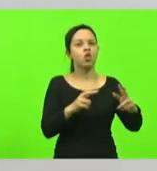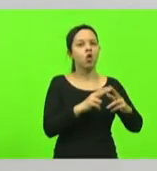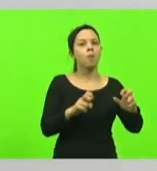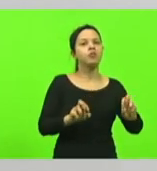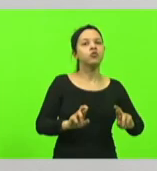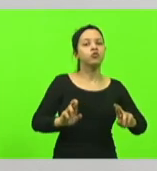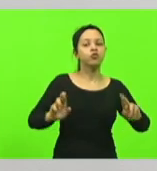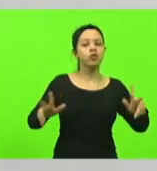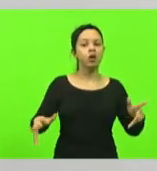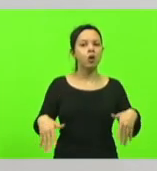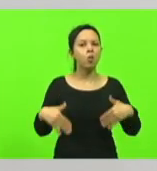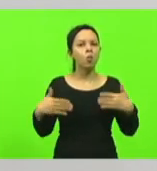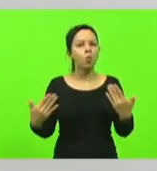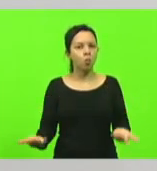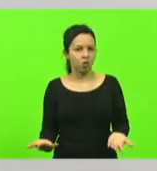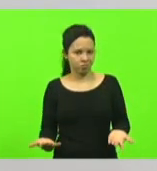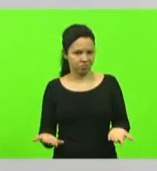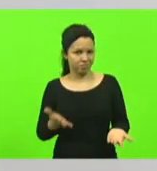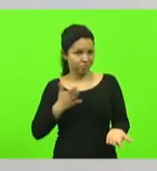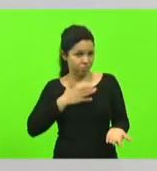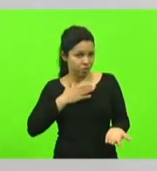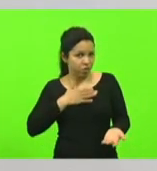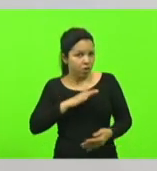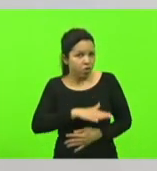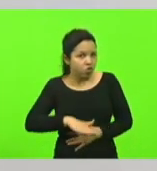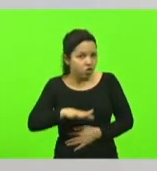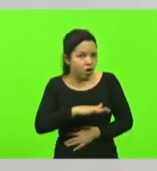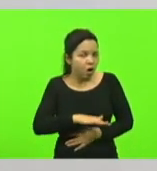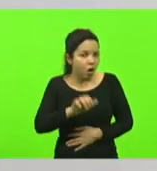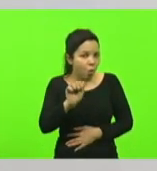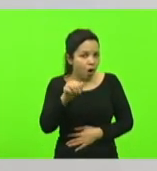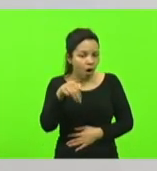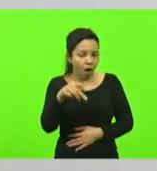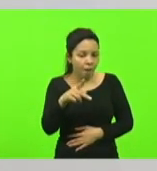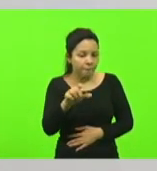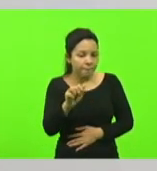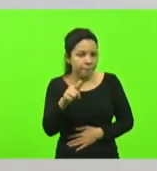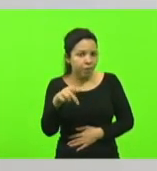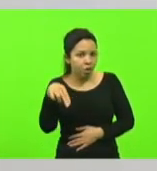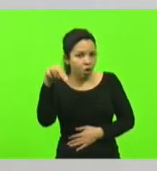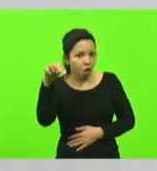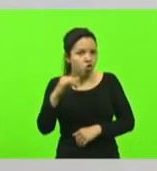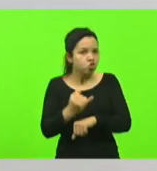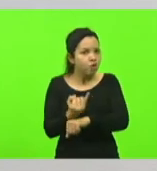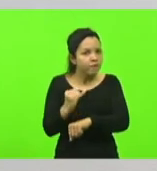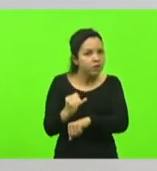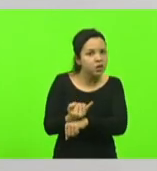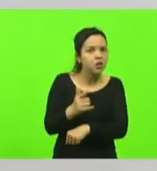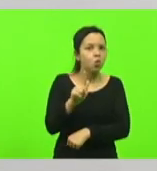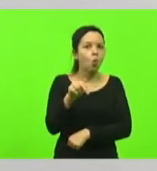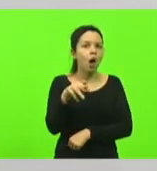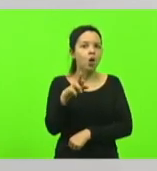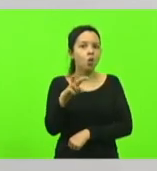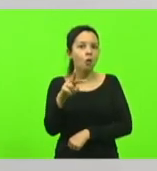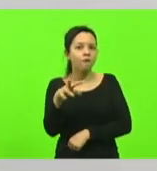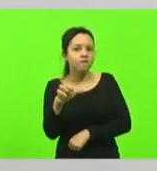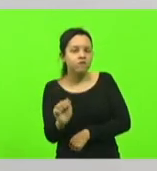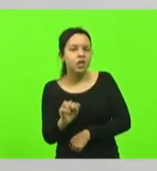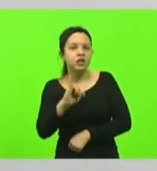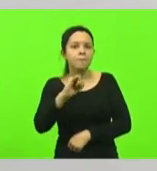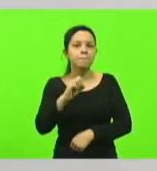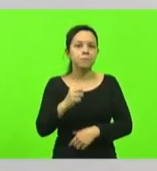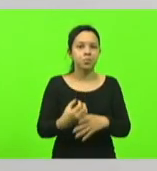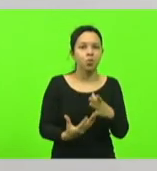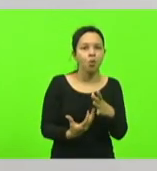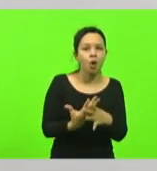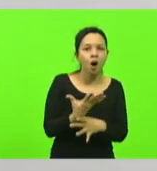Não vou nem falar da minha região da Ampla Norte, da minha cidade de Joinville, da cidade de Garuva, da cidade de Itapoá, da cidade